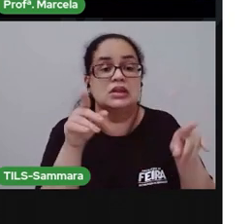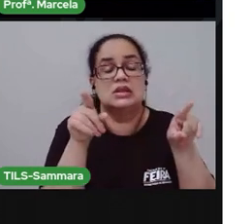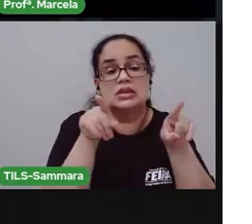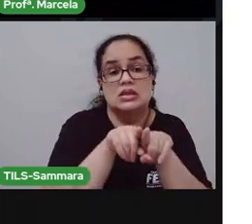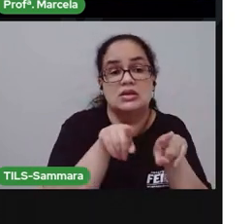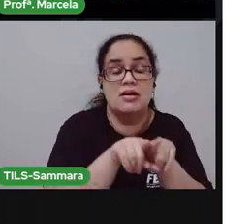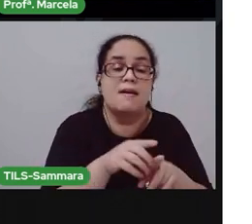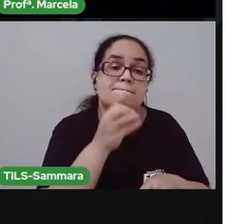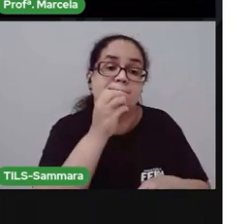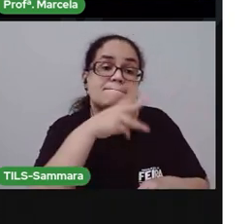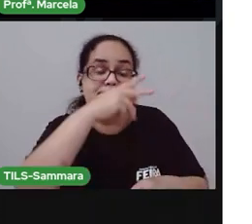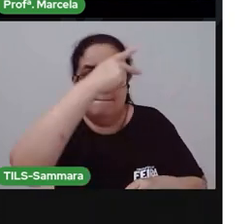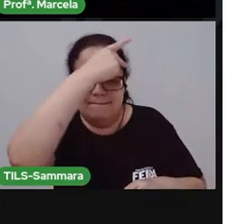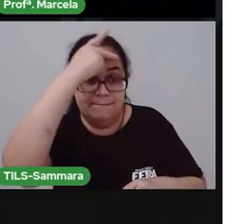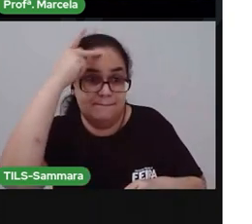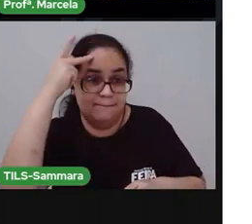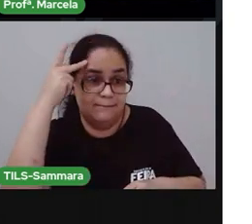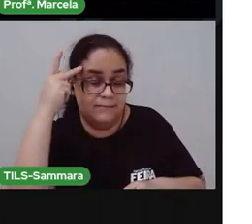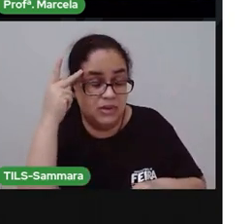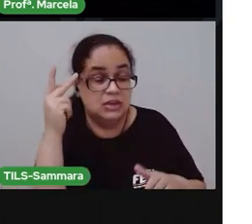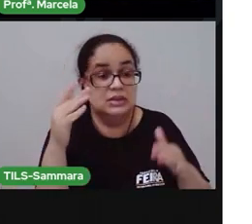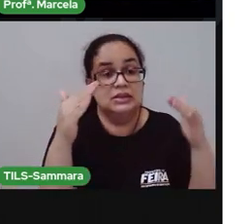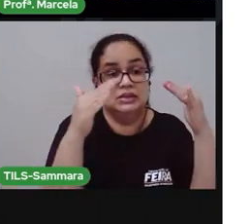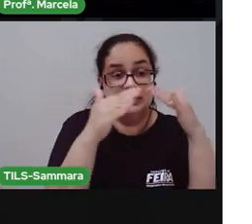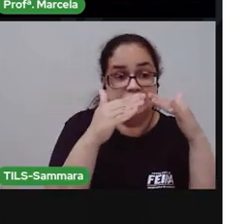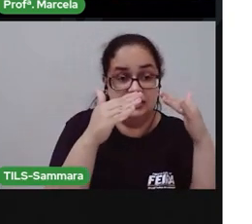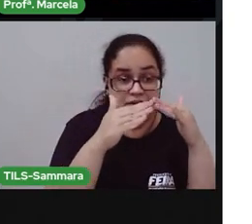das pessoas que estão ali naquela casa.